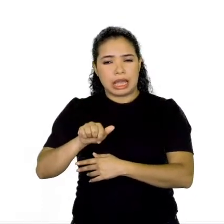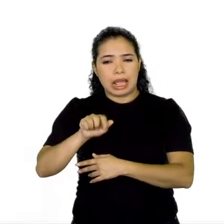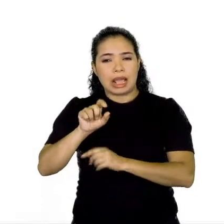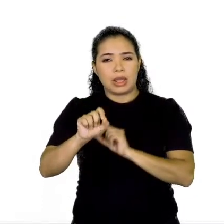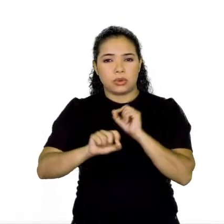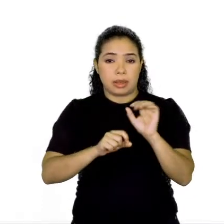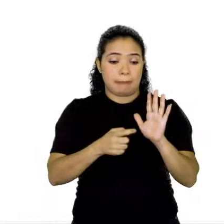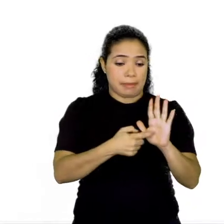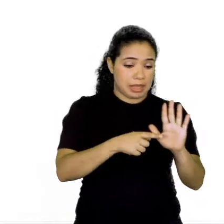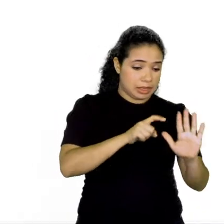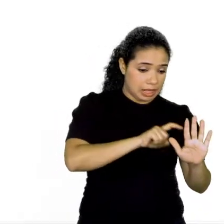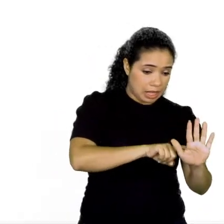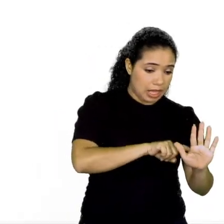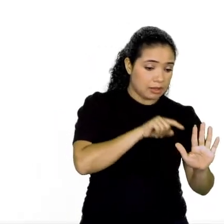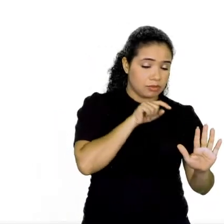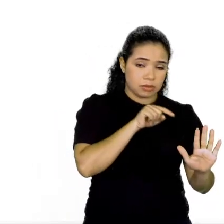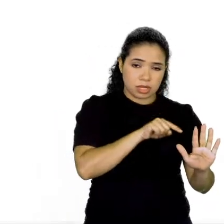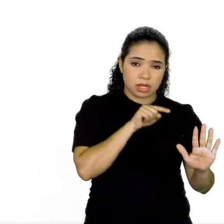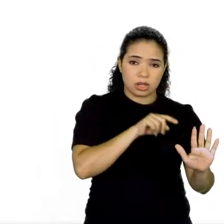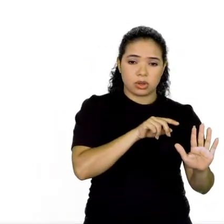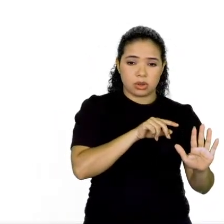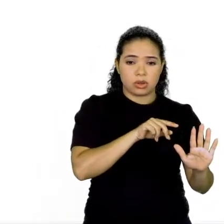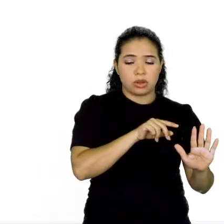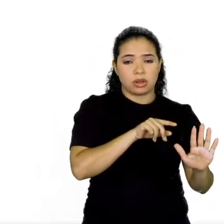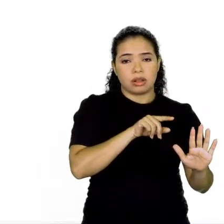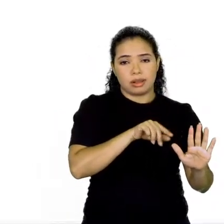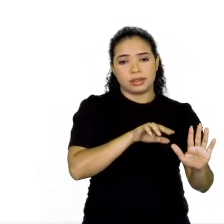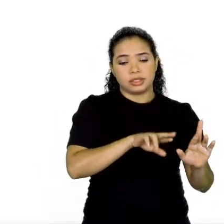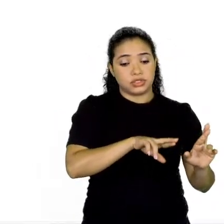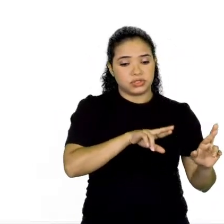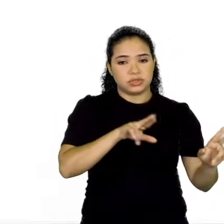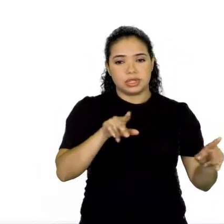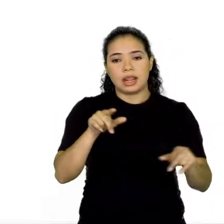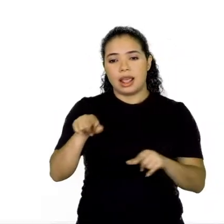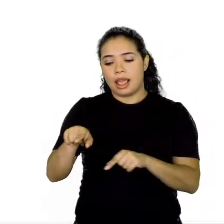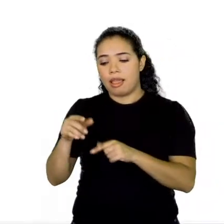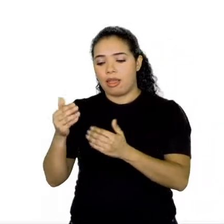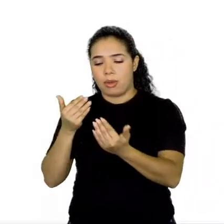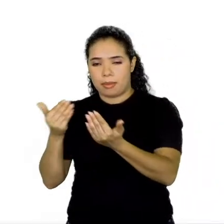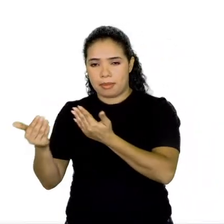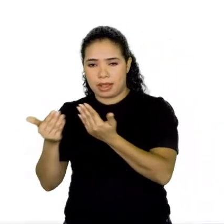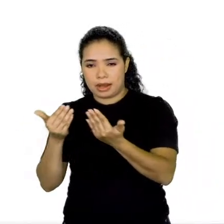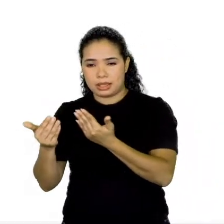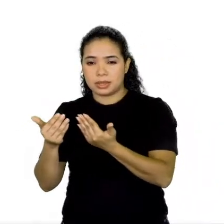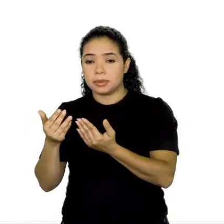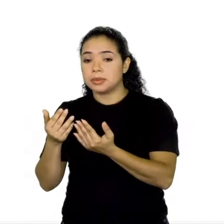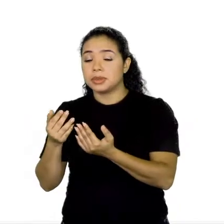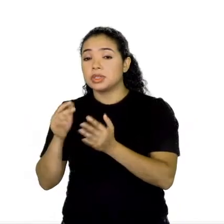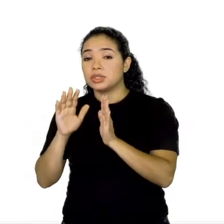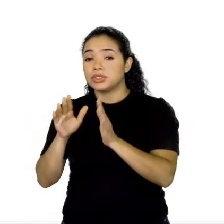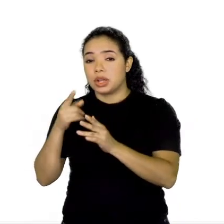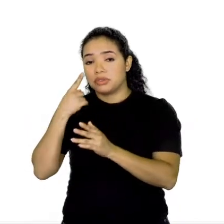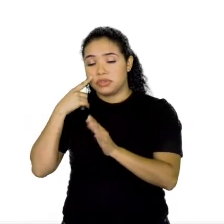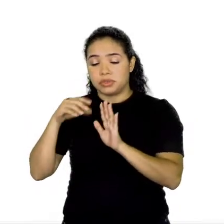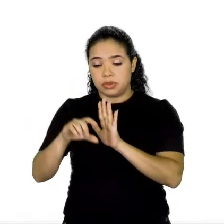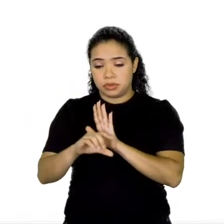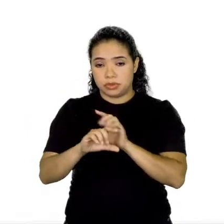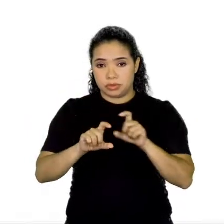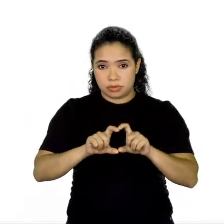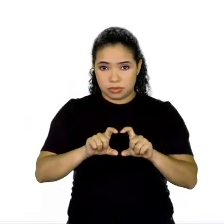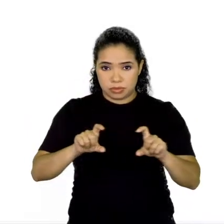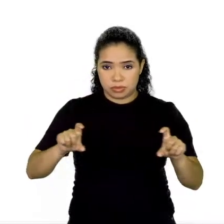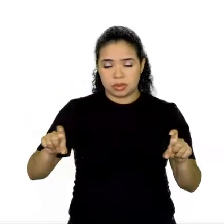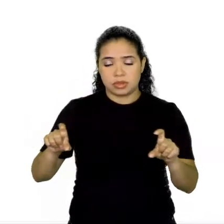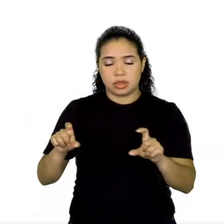metáfora, ela utiliza conectivos de comparação. Então, como nós vimos no trecho anterior, a